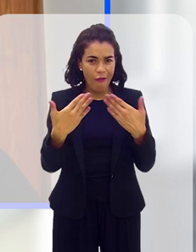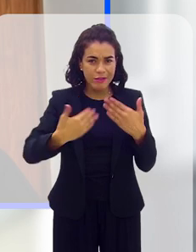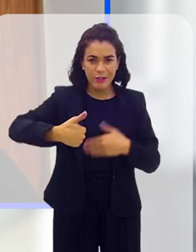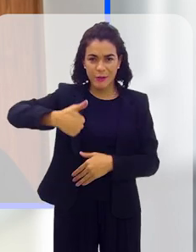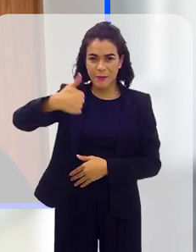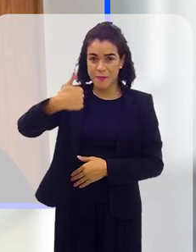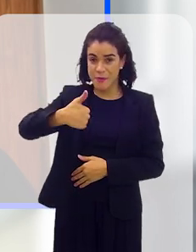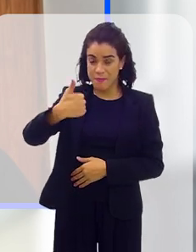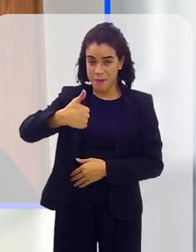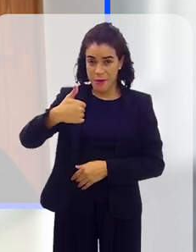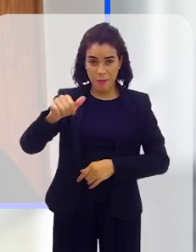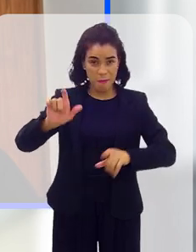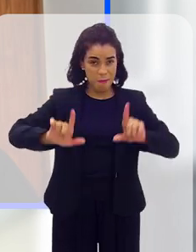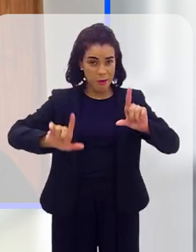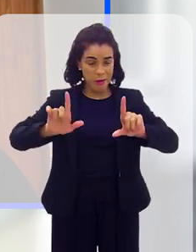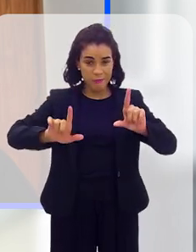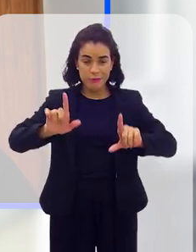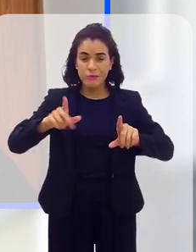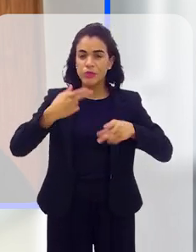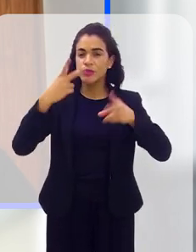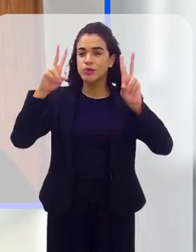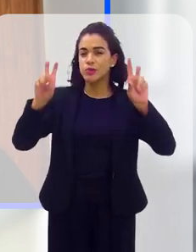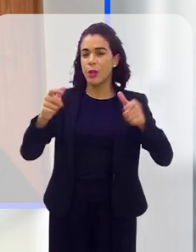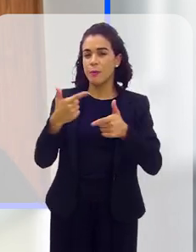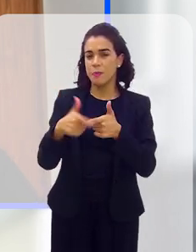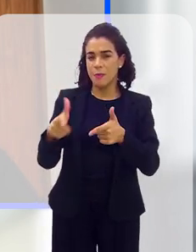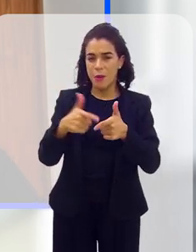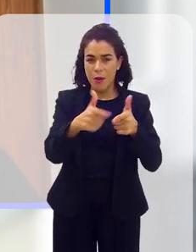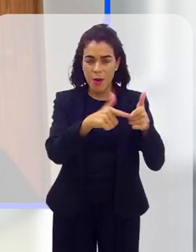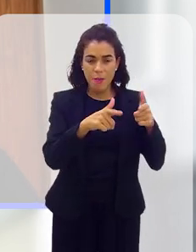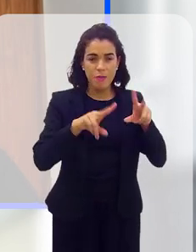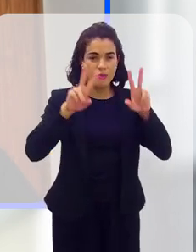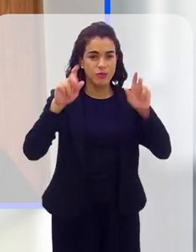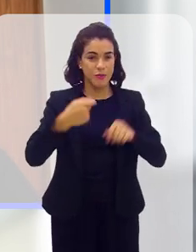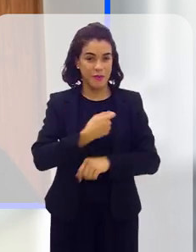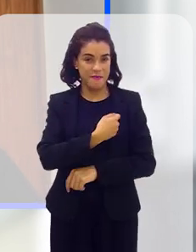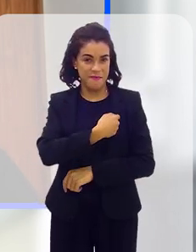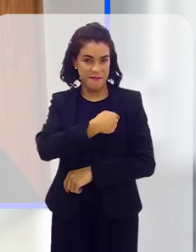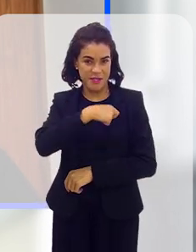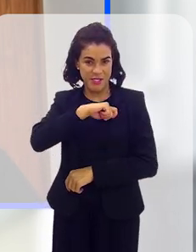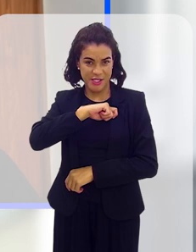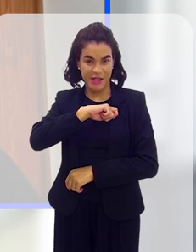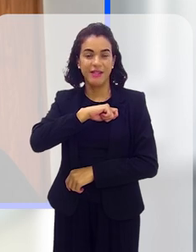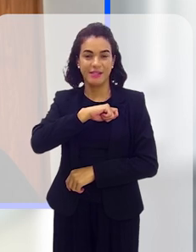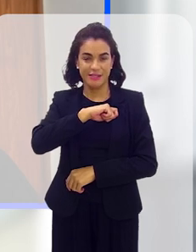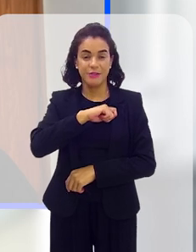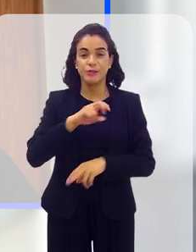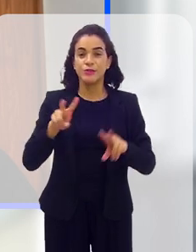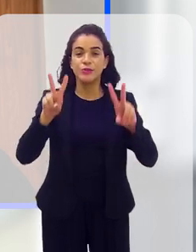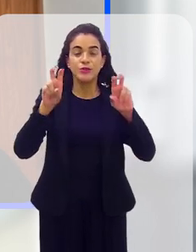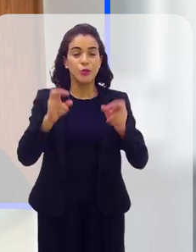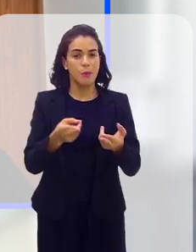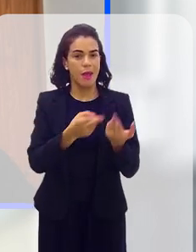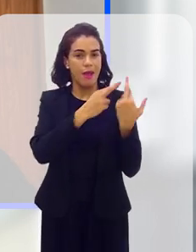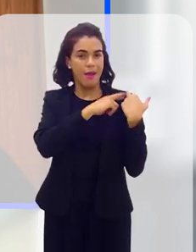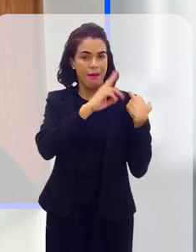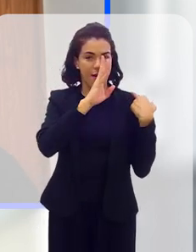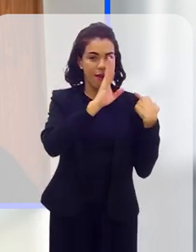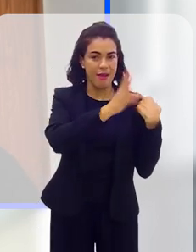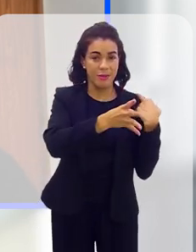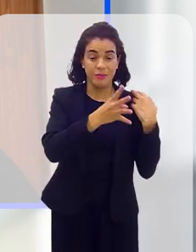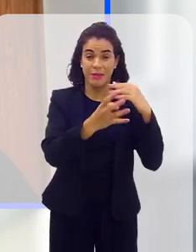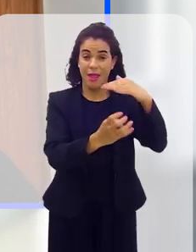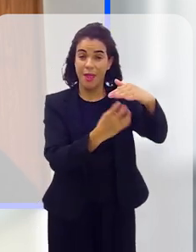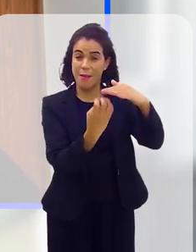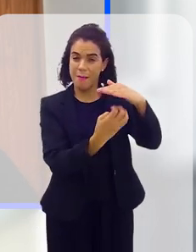falando no bloco anterior sobre essa problemática, sobre fiscalização, sobre responsabilização